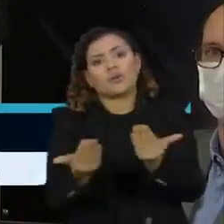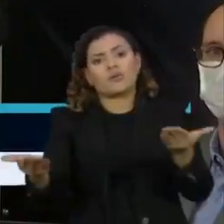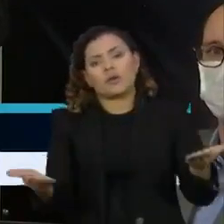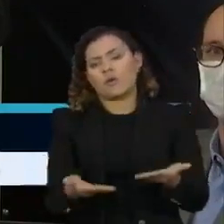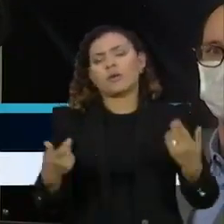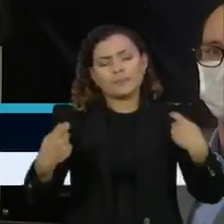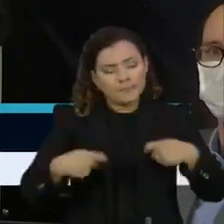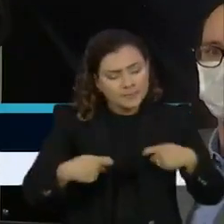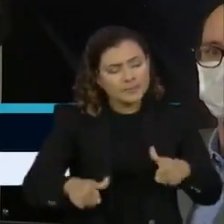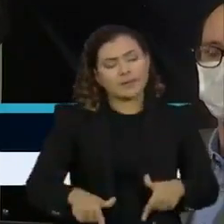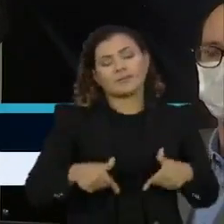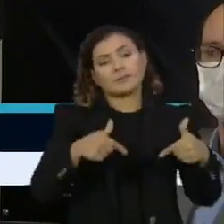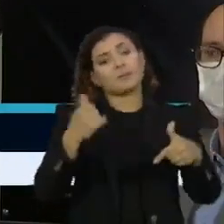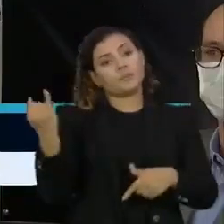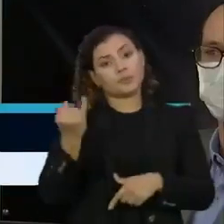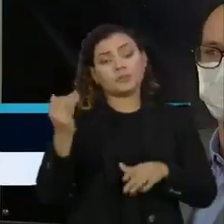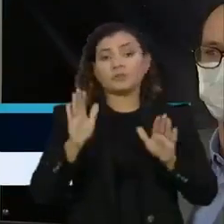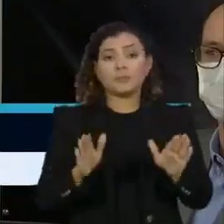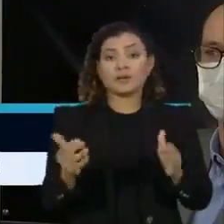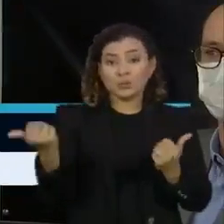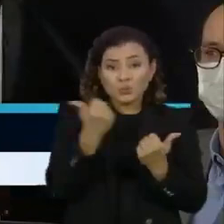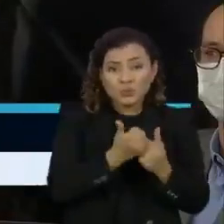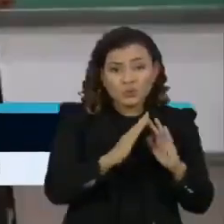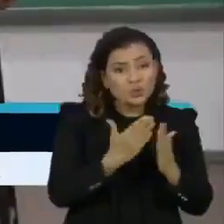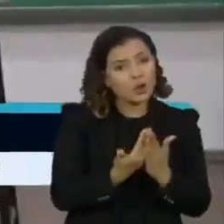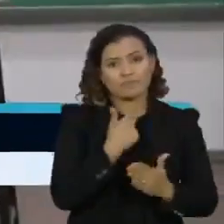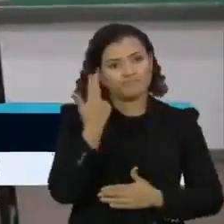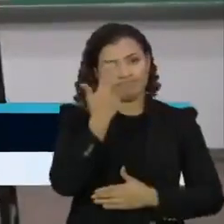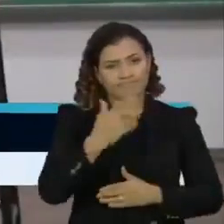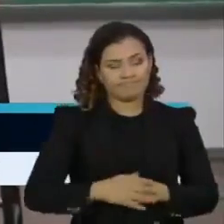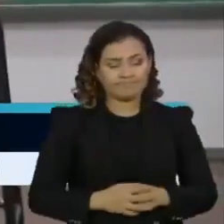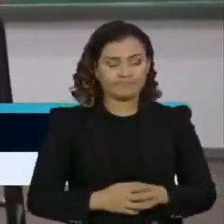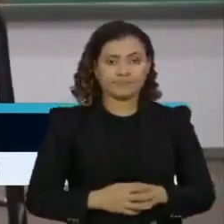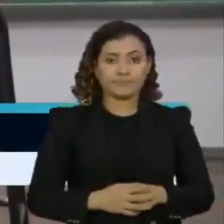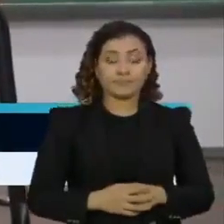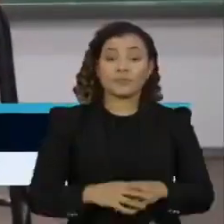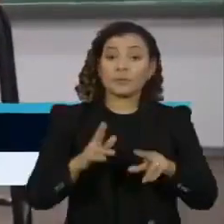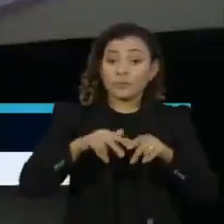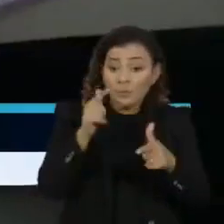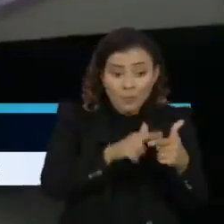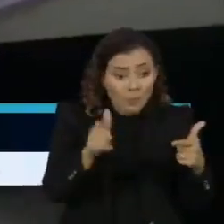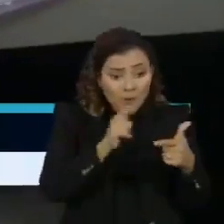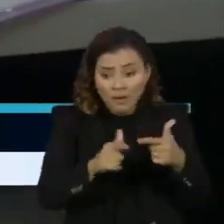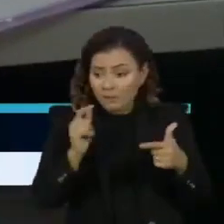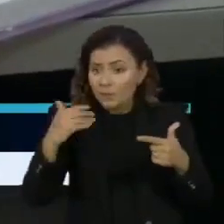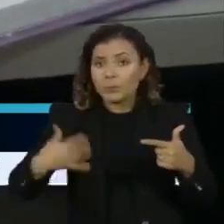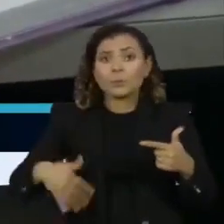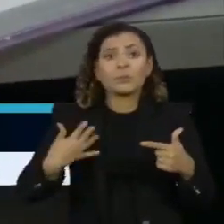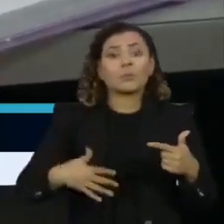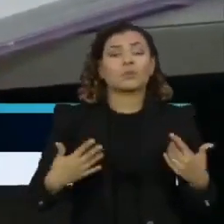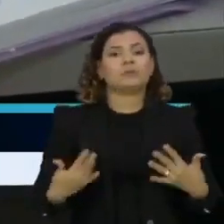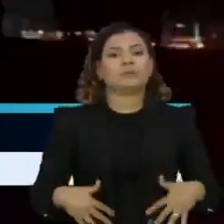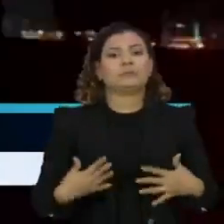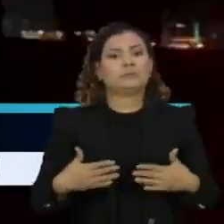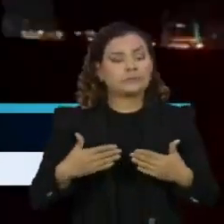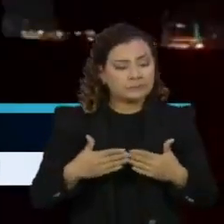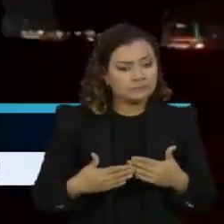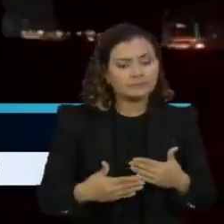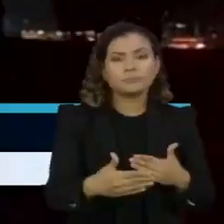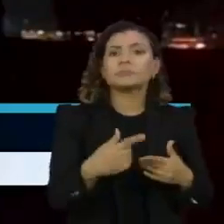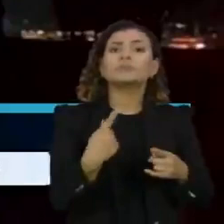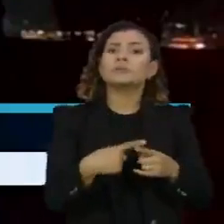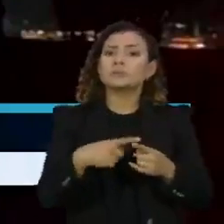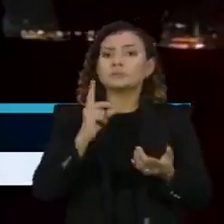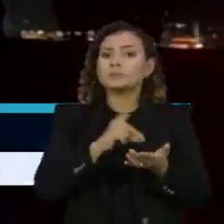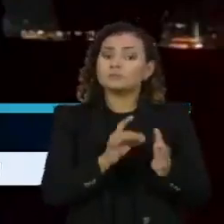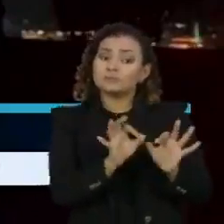momento, as crianças, é importante. Mas nada substitui a escola presencial. Identificar o tamanho do problema é só o primeiro passo. Nós